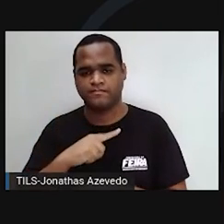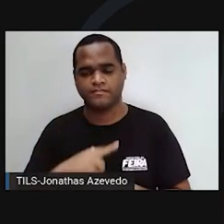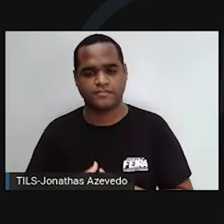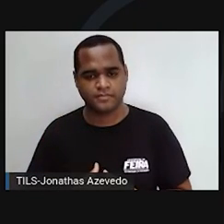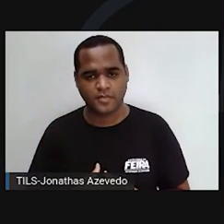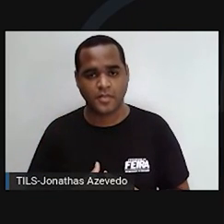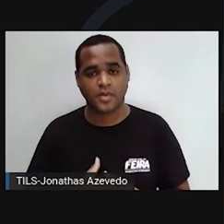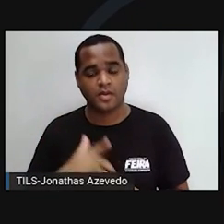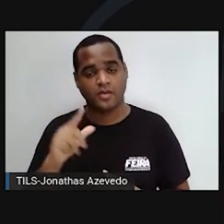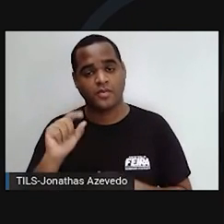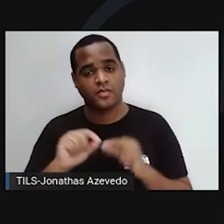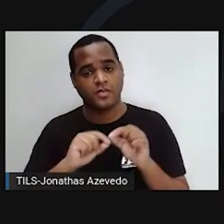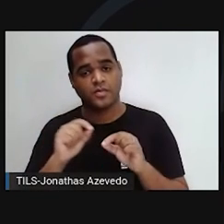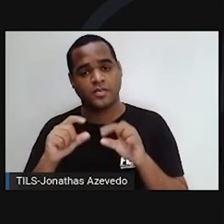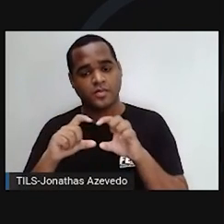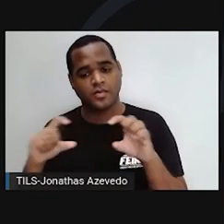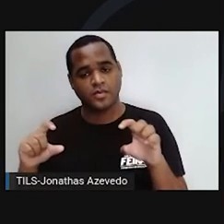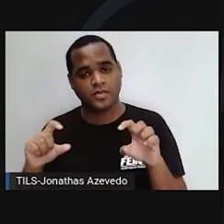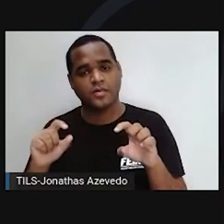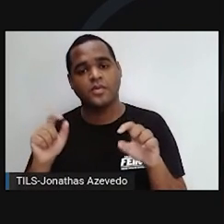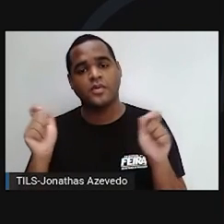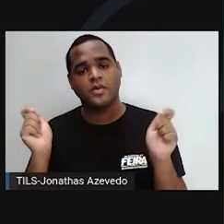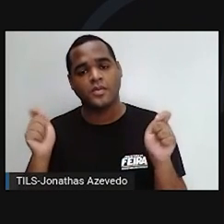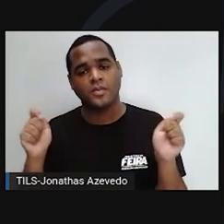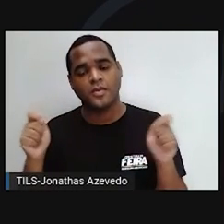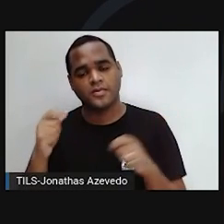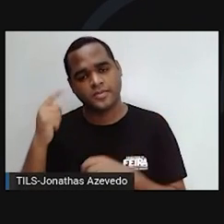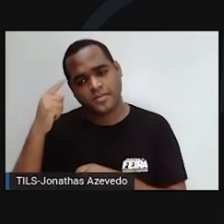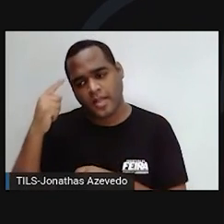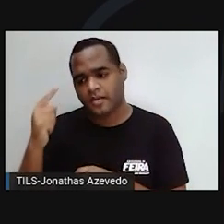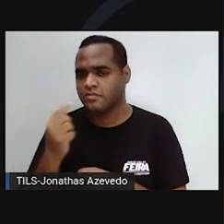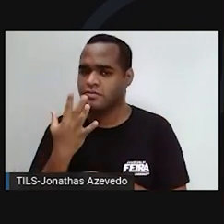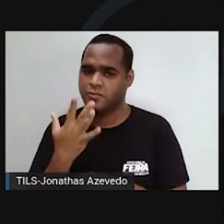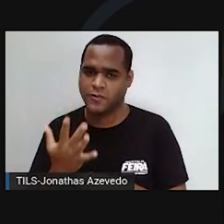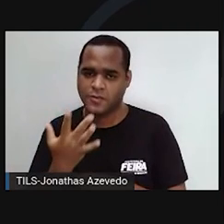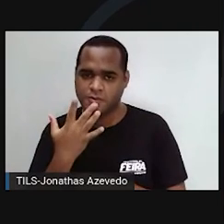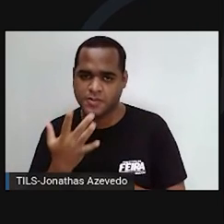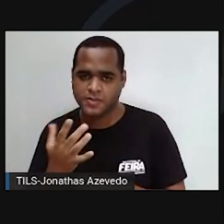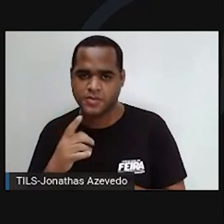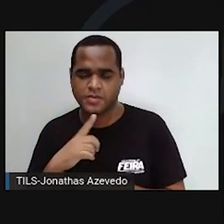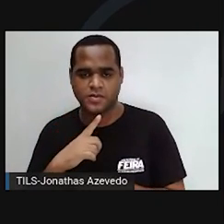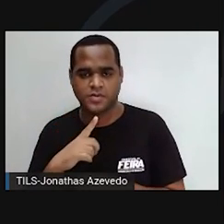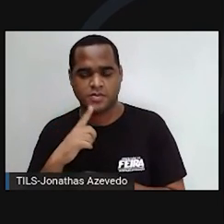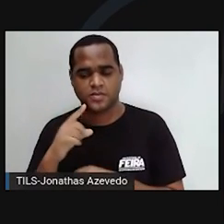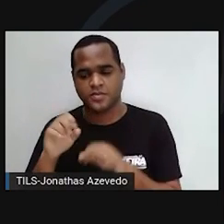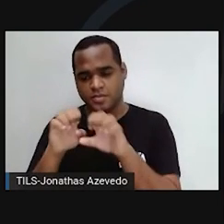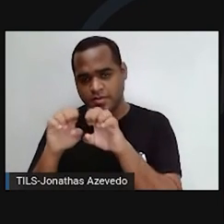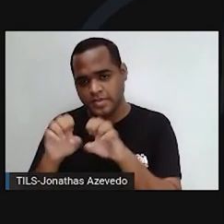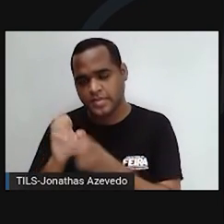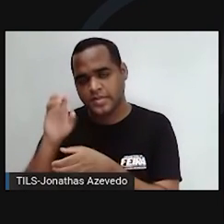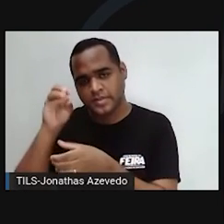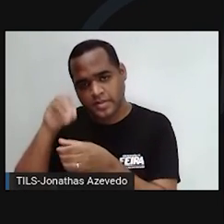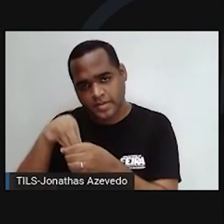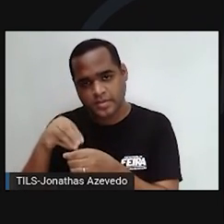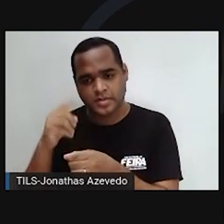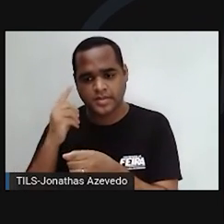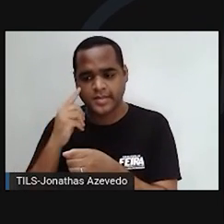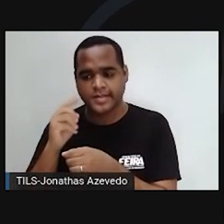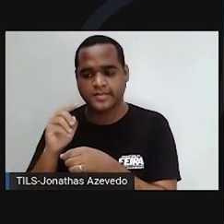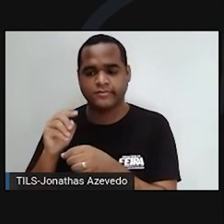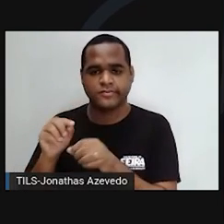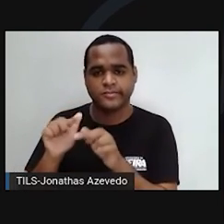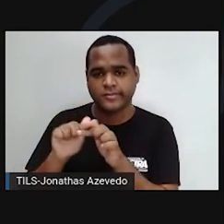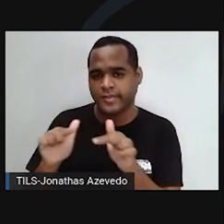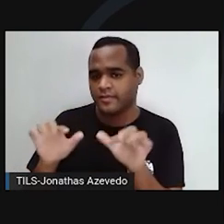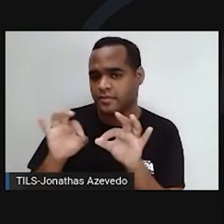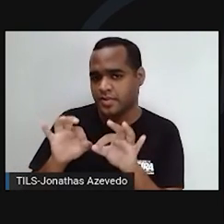E tem ainda uns plastos, que vão estar contendo aí pigmentos, que contêm os nutrientes para essa célula, reserva de